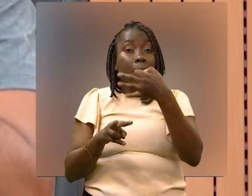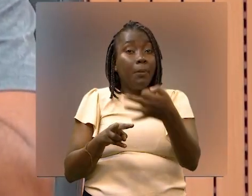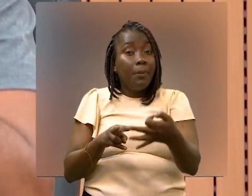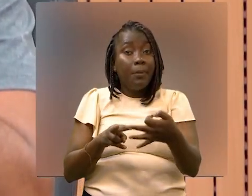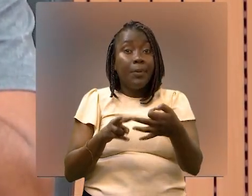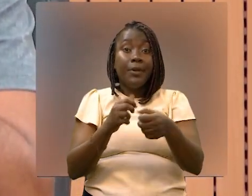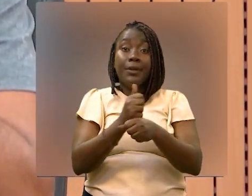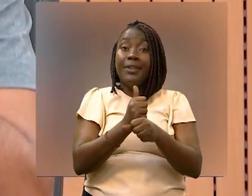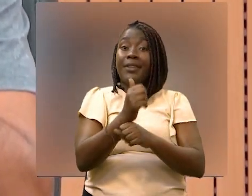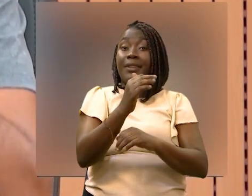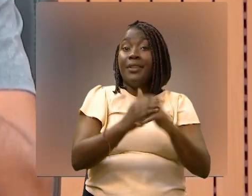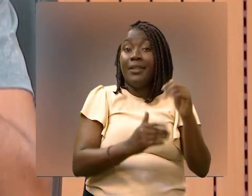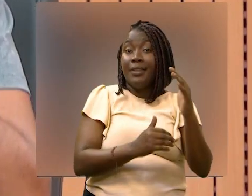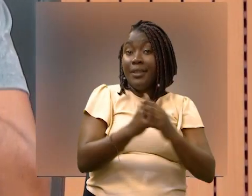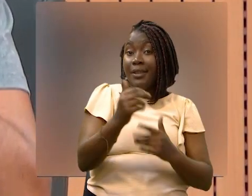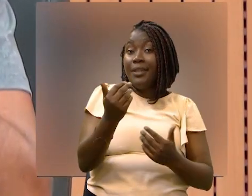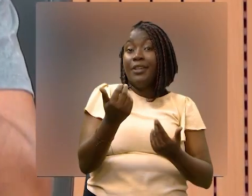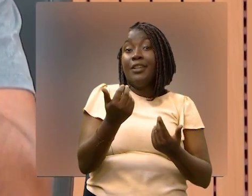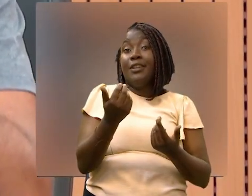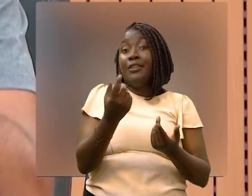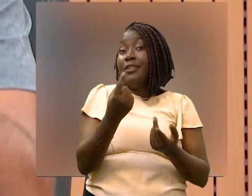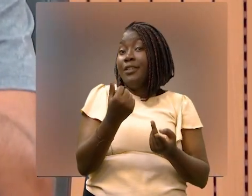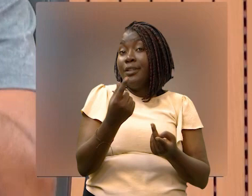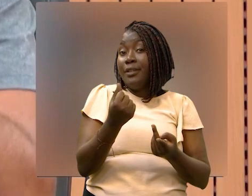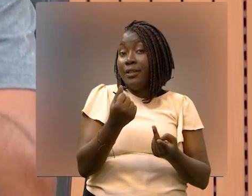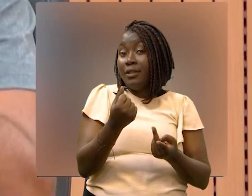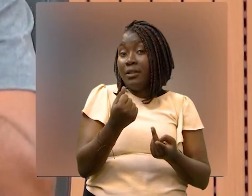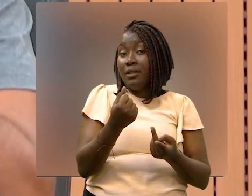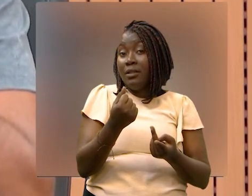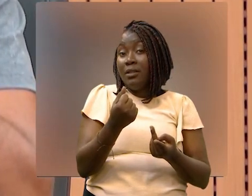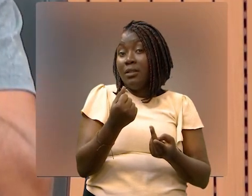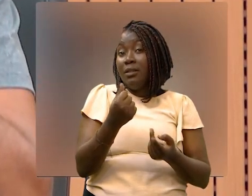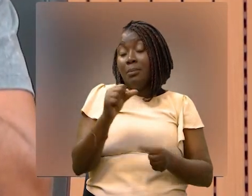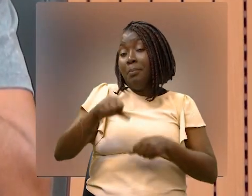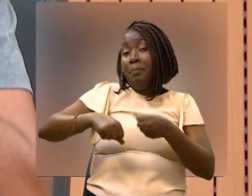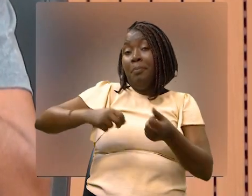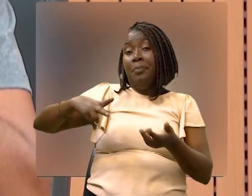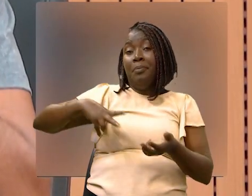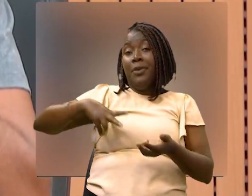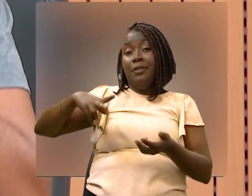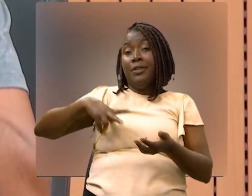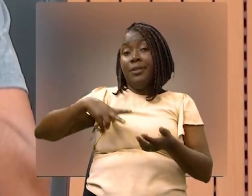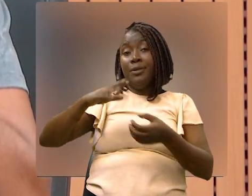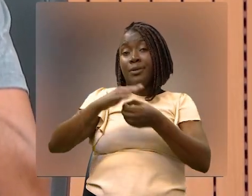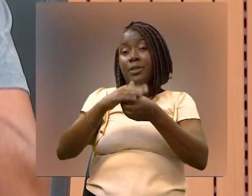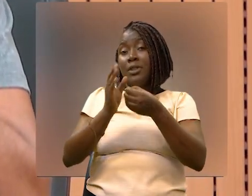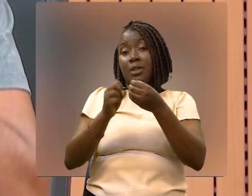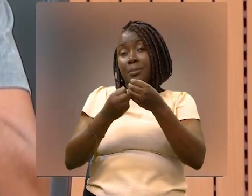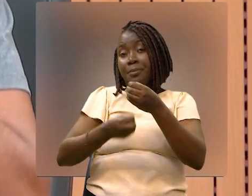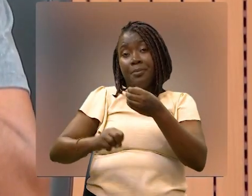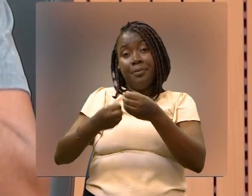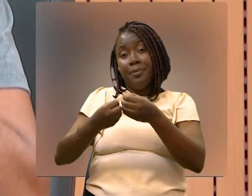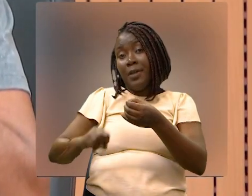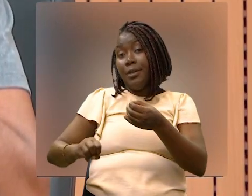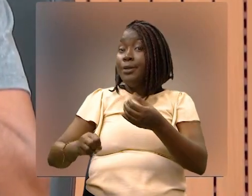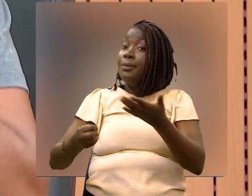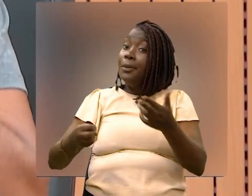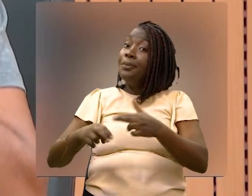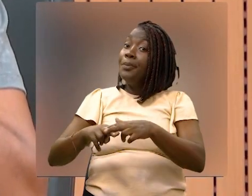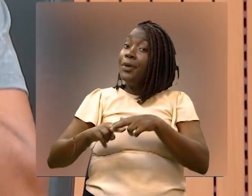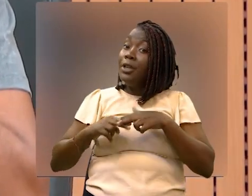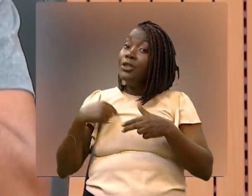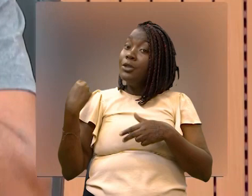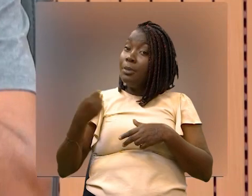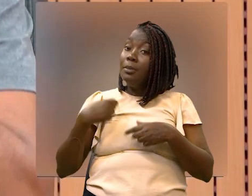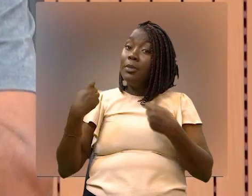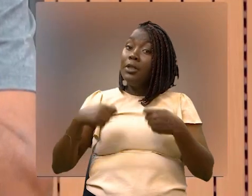argumentos do ponto de vista técnico, do ponto de vista de financiarização, as privatizações do saneamento básico. Mas para